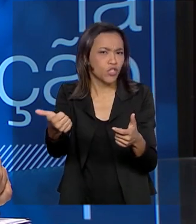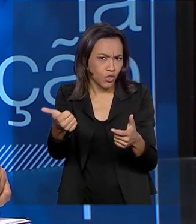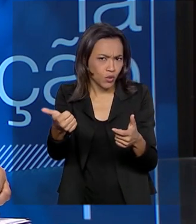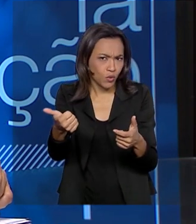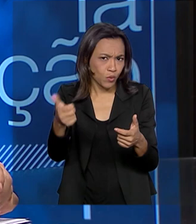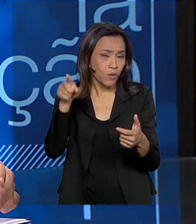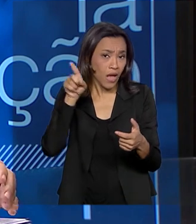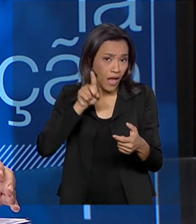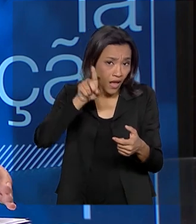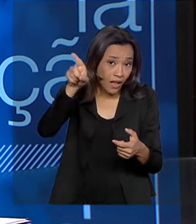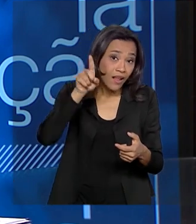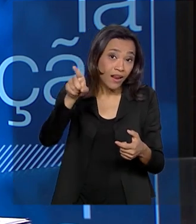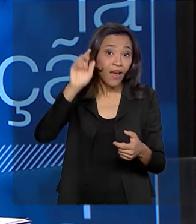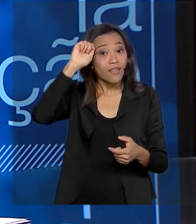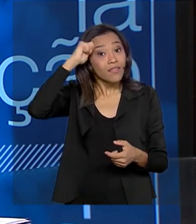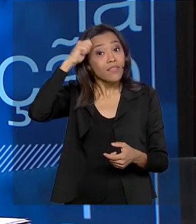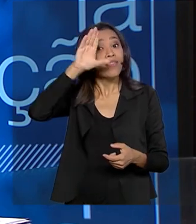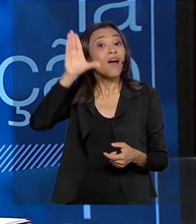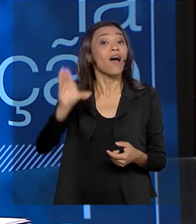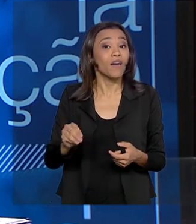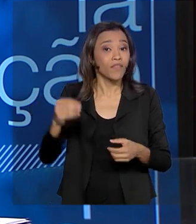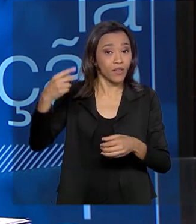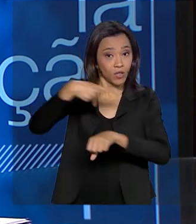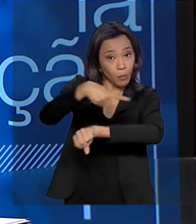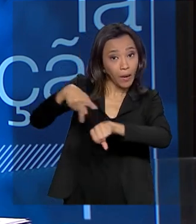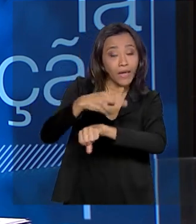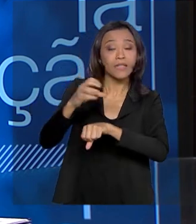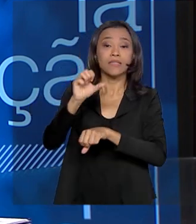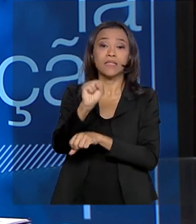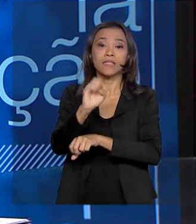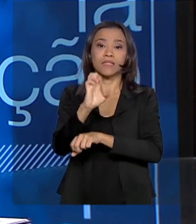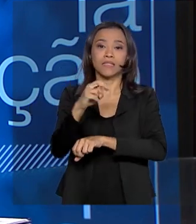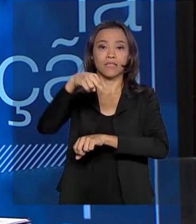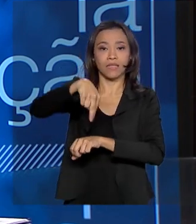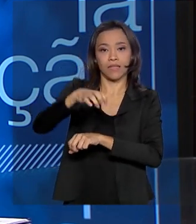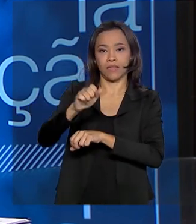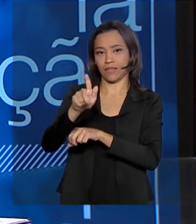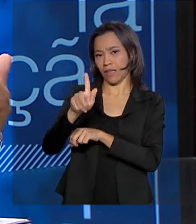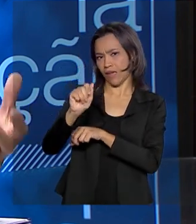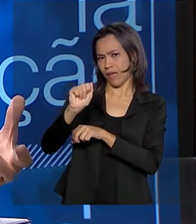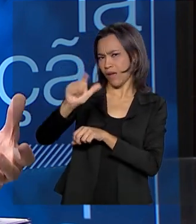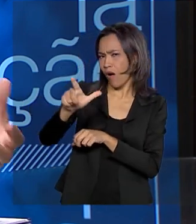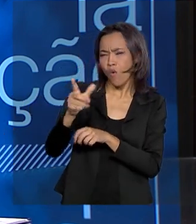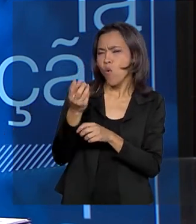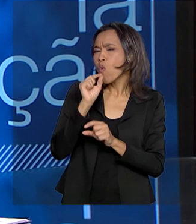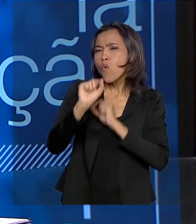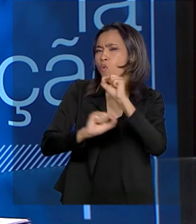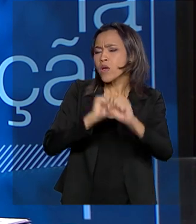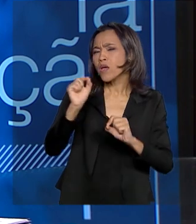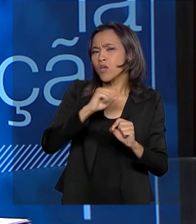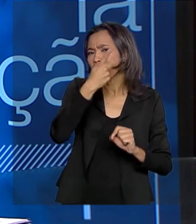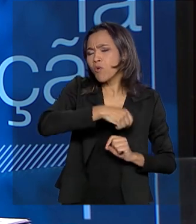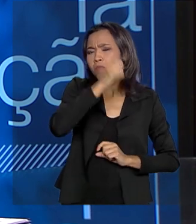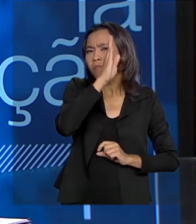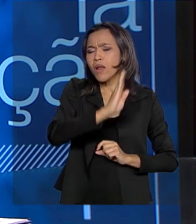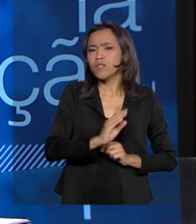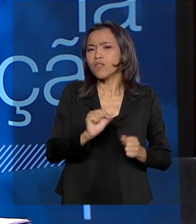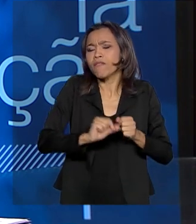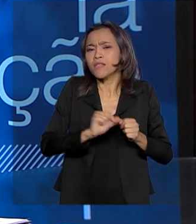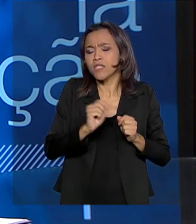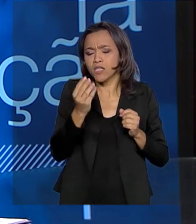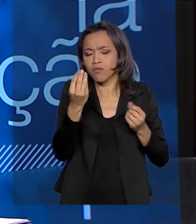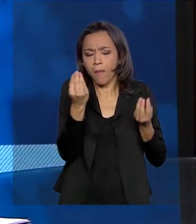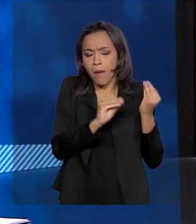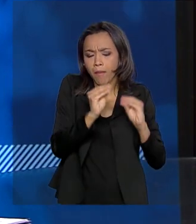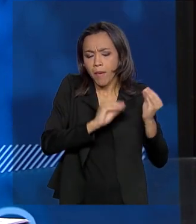Senegal, na África. O que o Brasil pode levar para, ou está construindo para levar para esse nono fórum